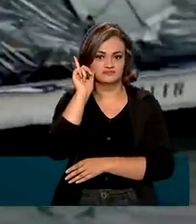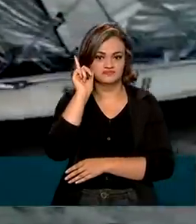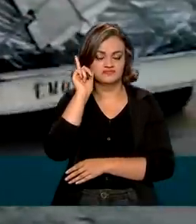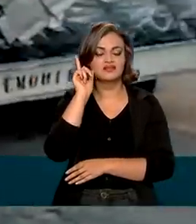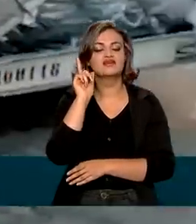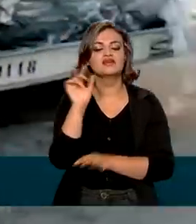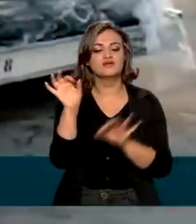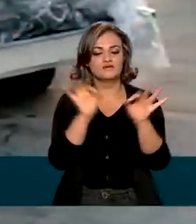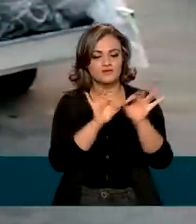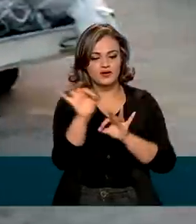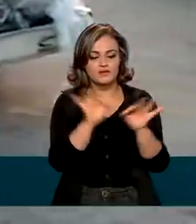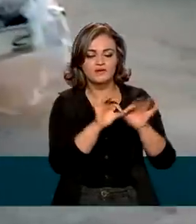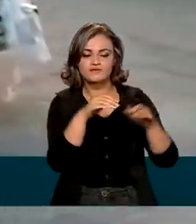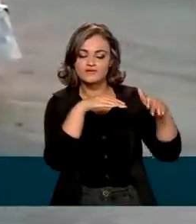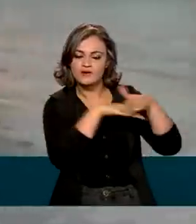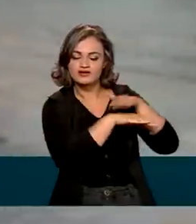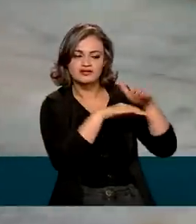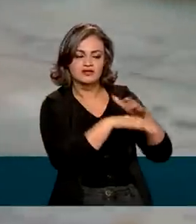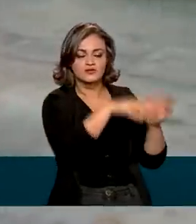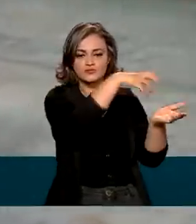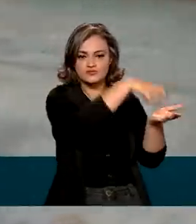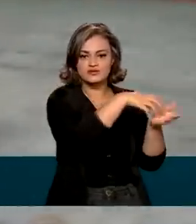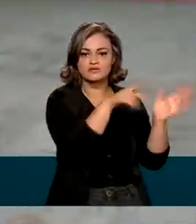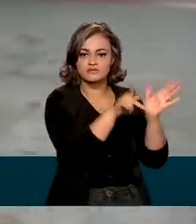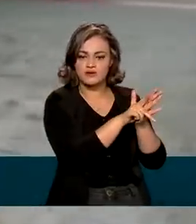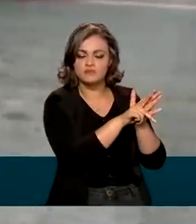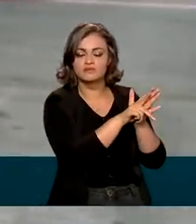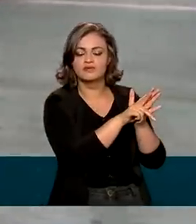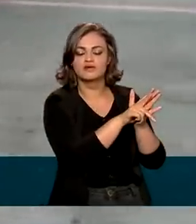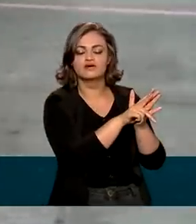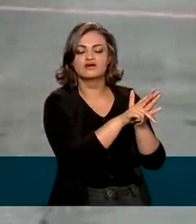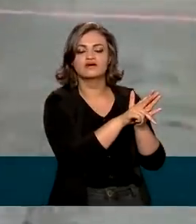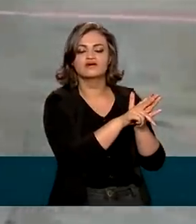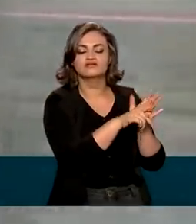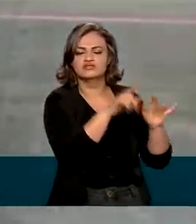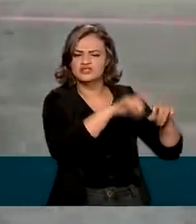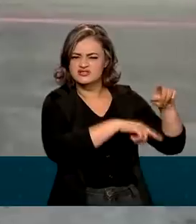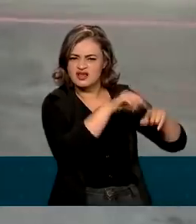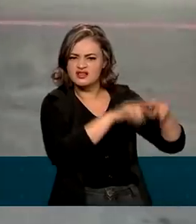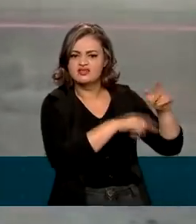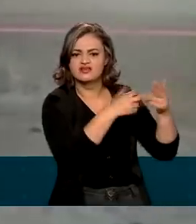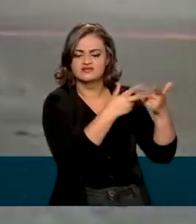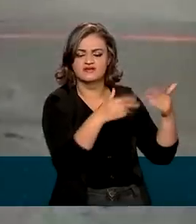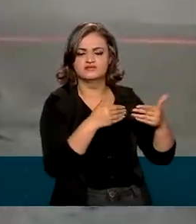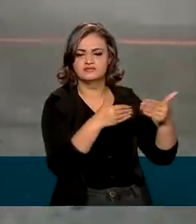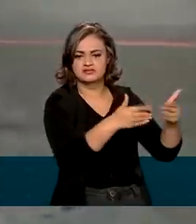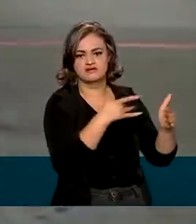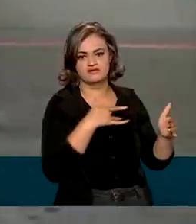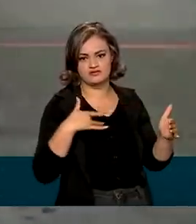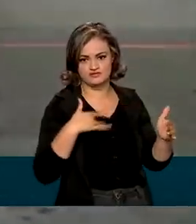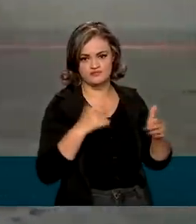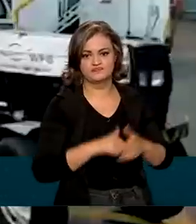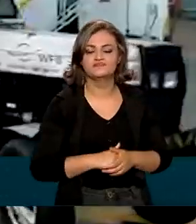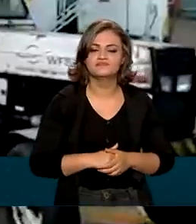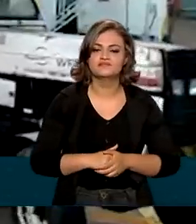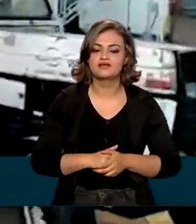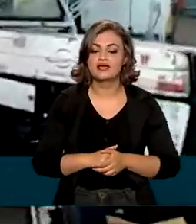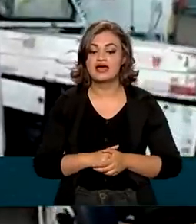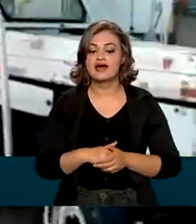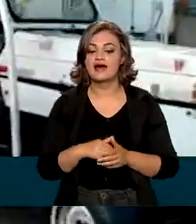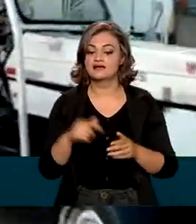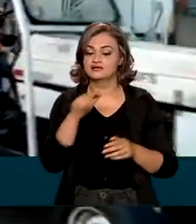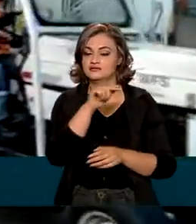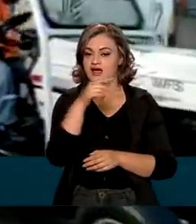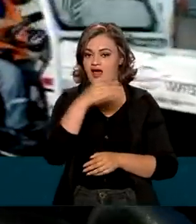e foi armazenada no Centro de Distribuição e Insumos Estratégicos do Ministério da Saúde. Nos